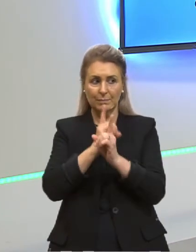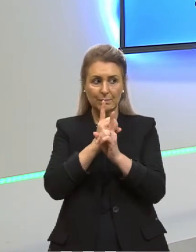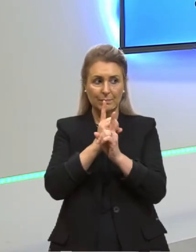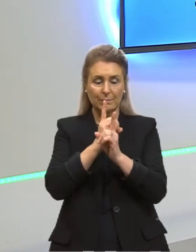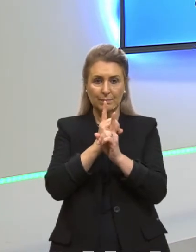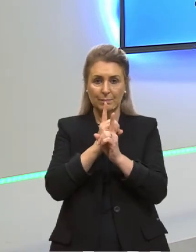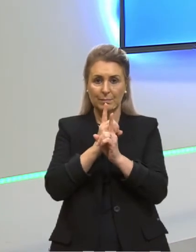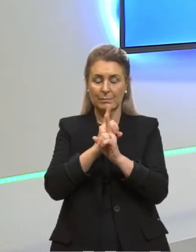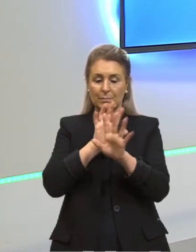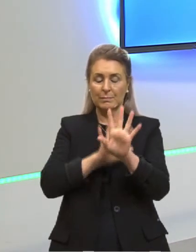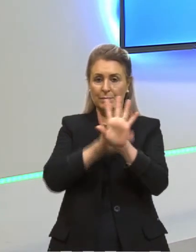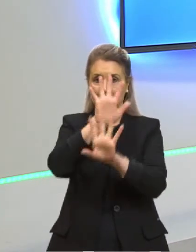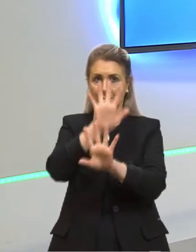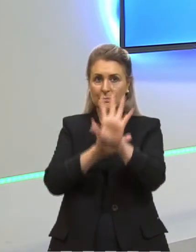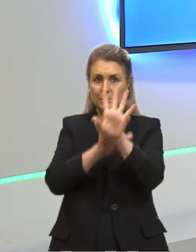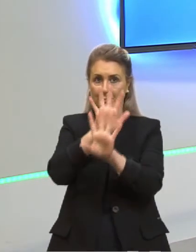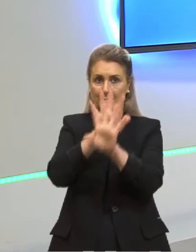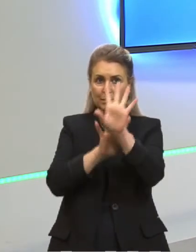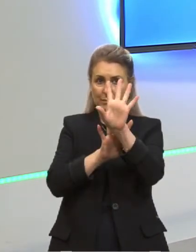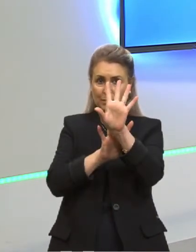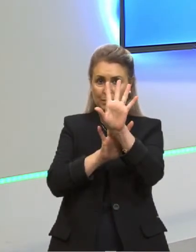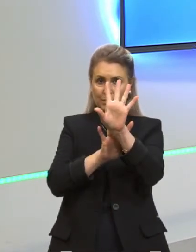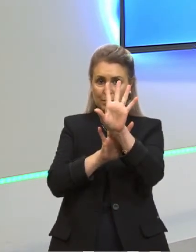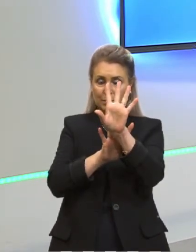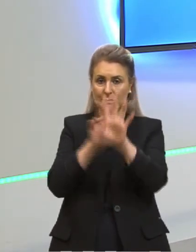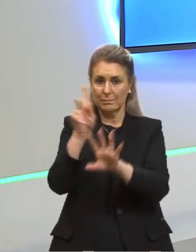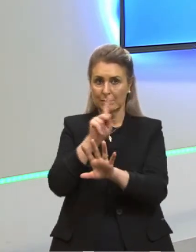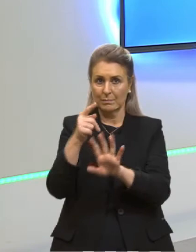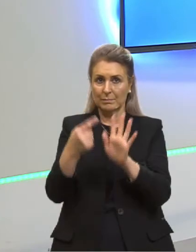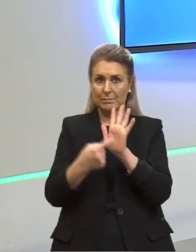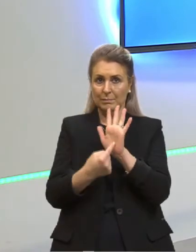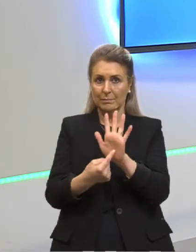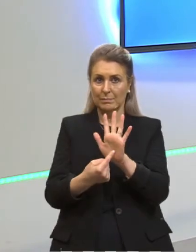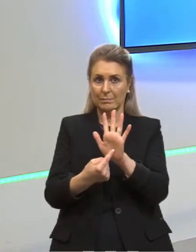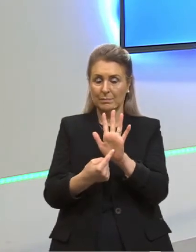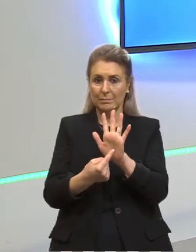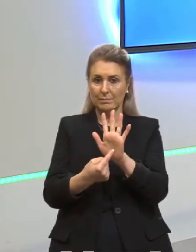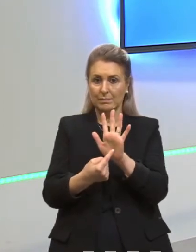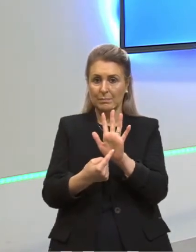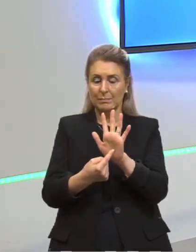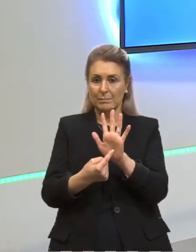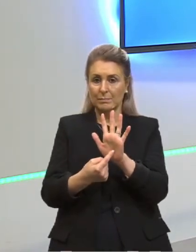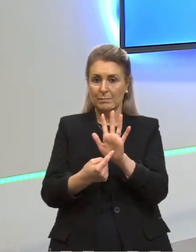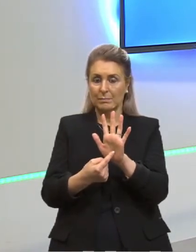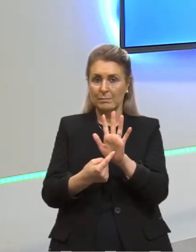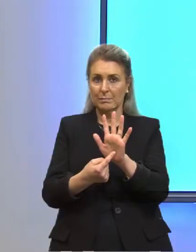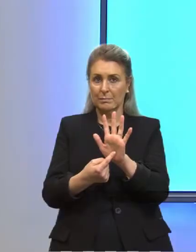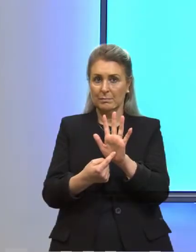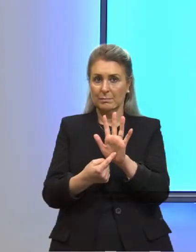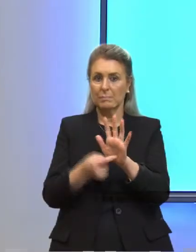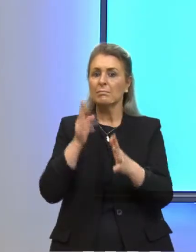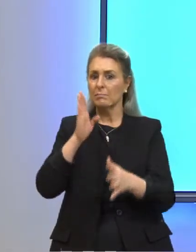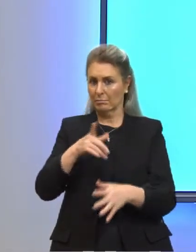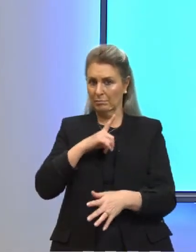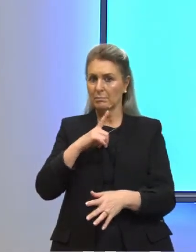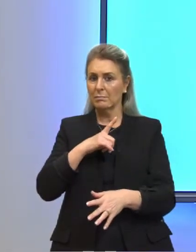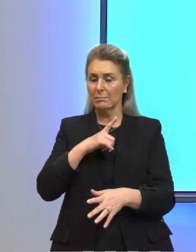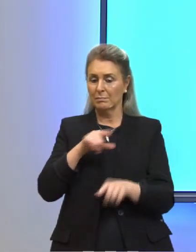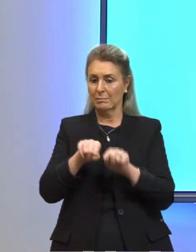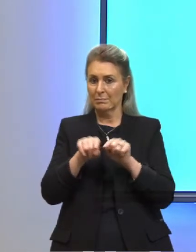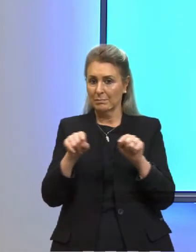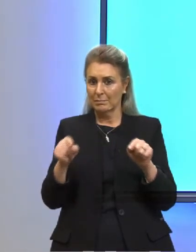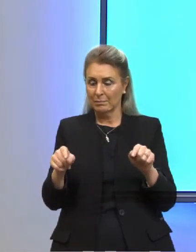da catástrofe ultravioleta, que eu vou voltar ali, quando o Planck, isso aqui já existia, só não tinha,